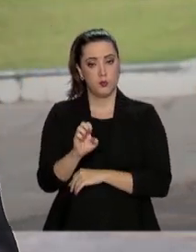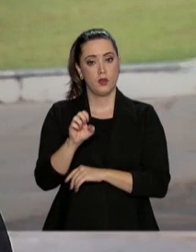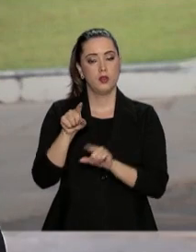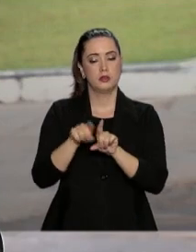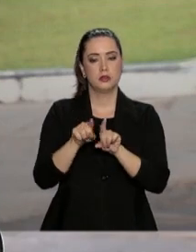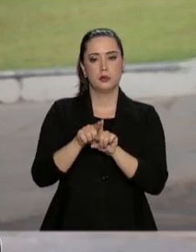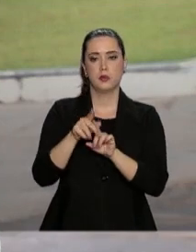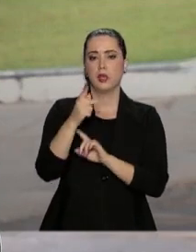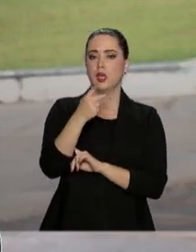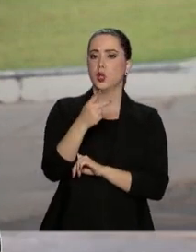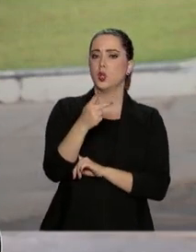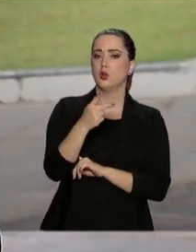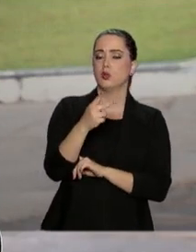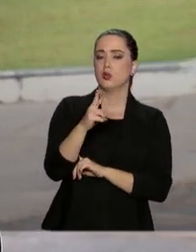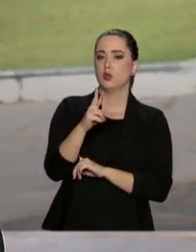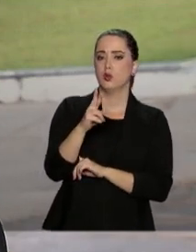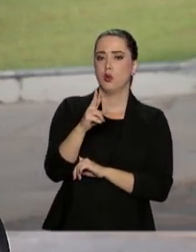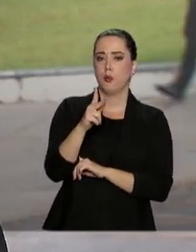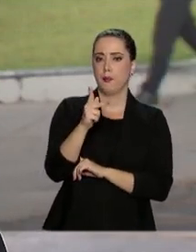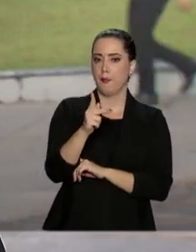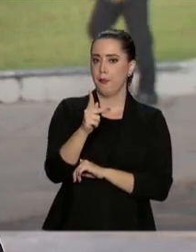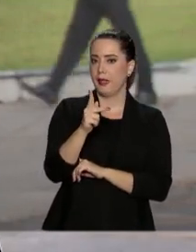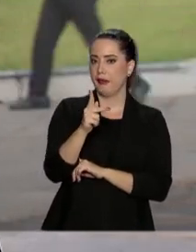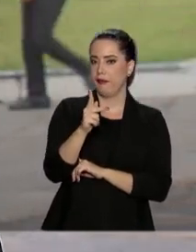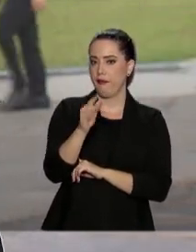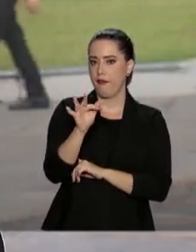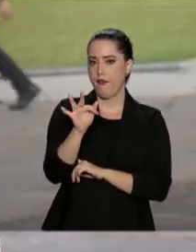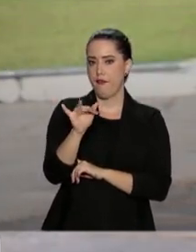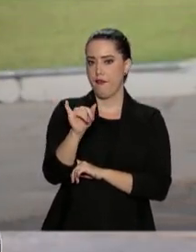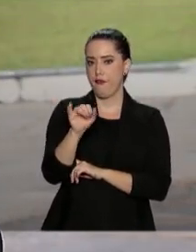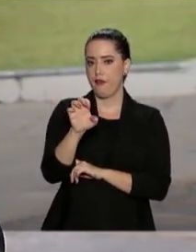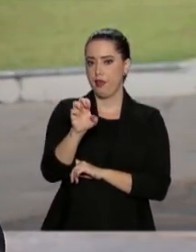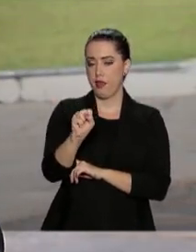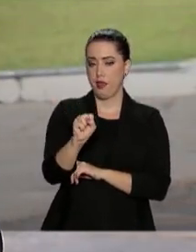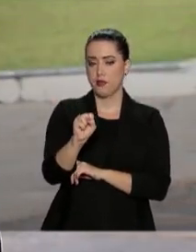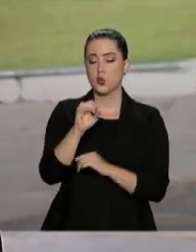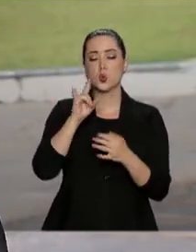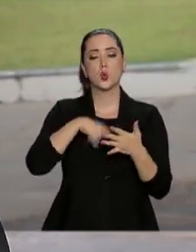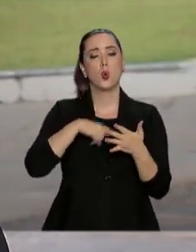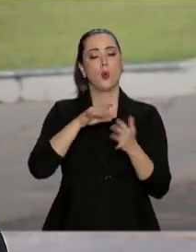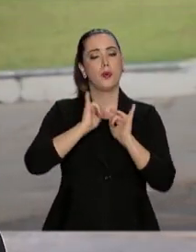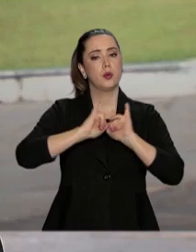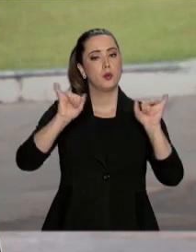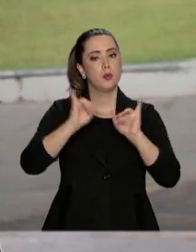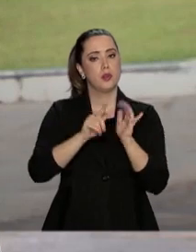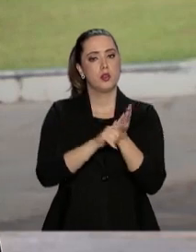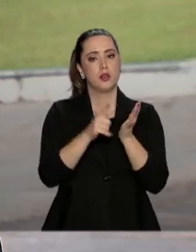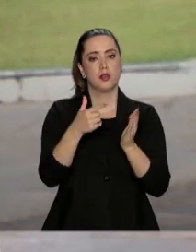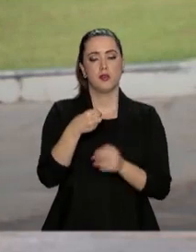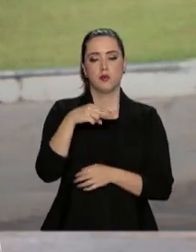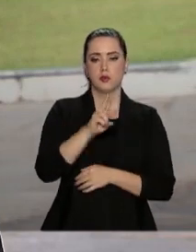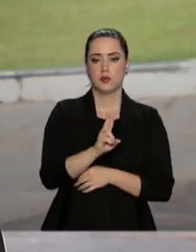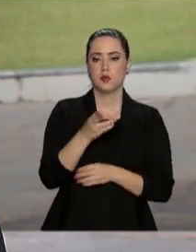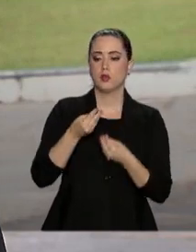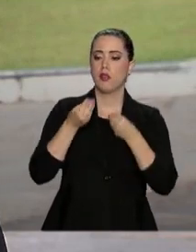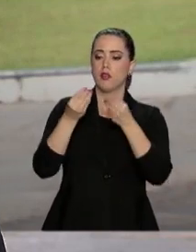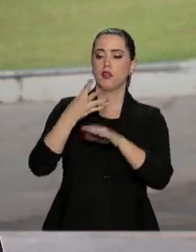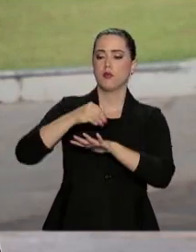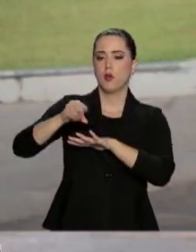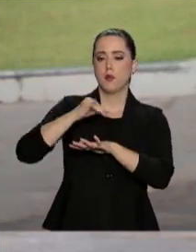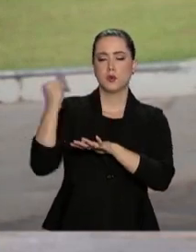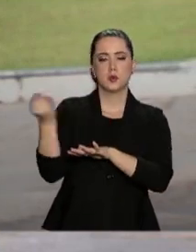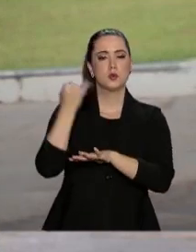e do Programa de Financiamento Estudantil, o P-FIES. O documento publicado no Diário Oficial da União traz informações